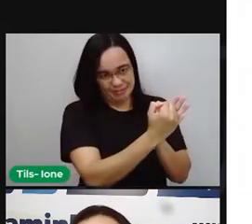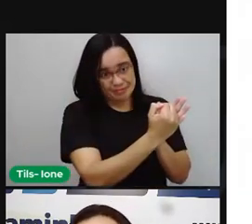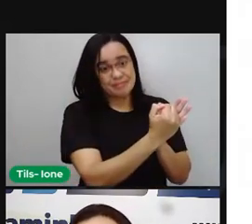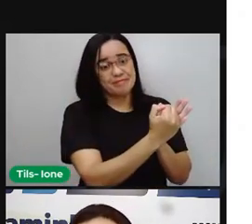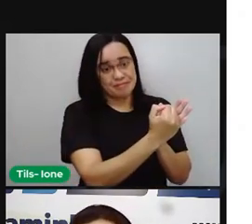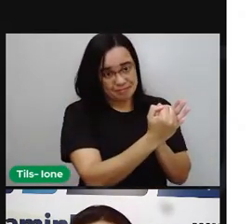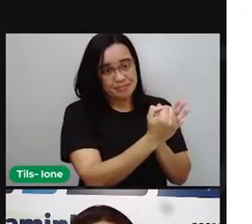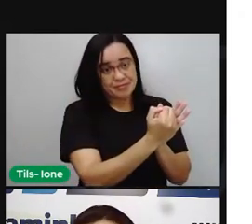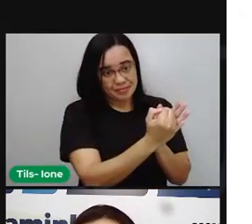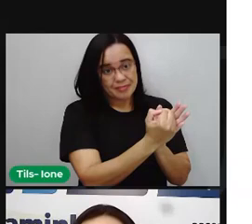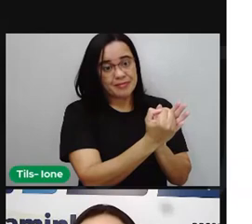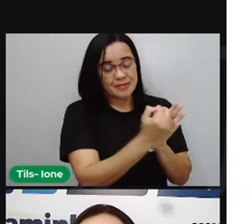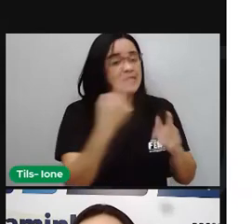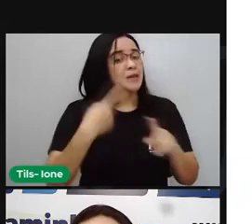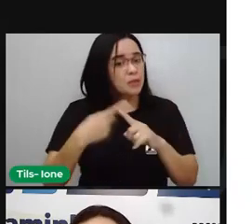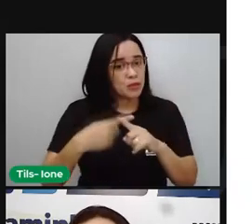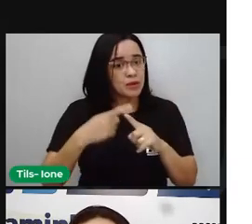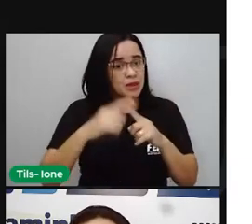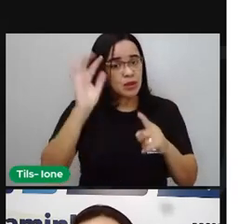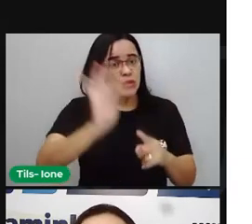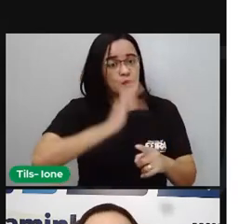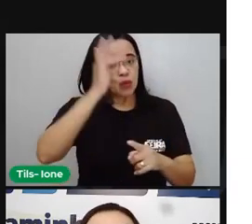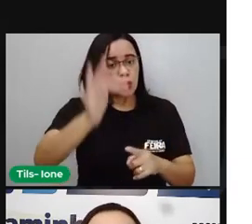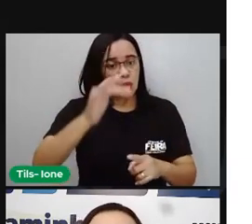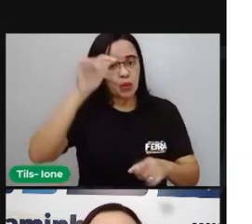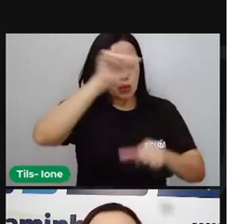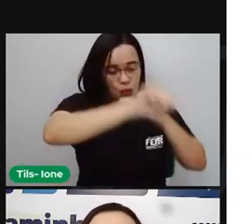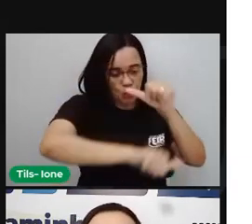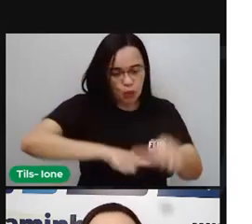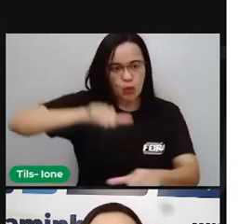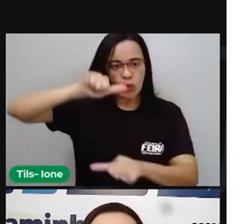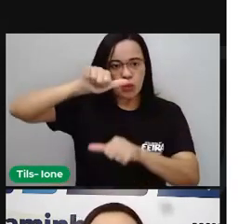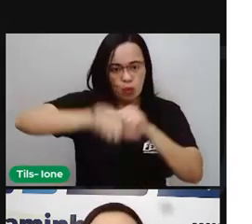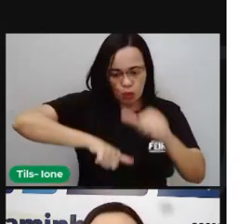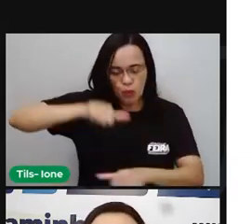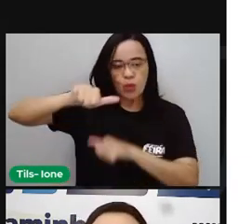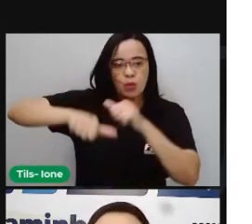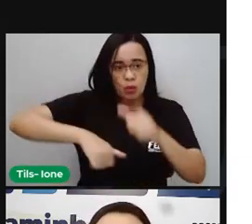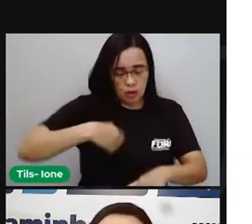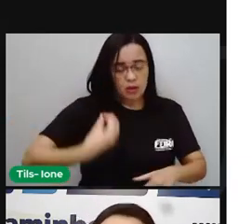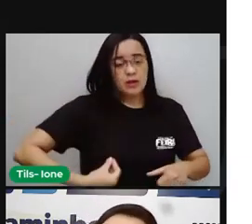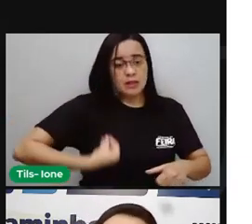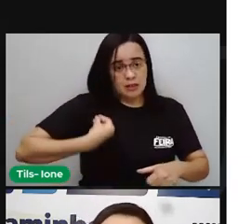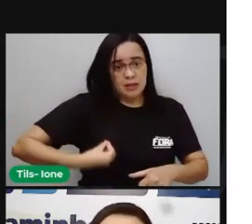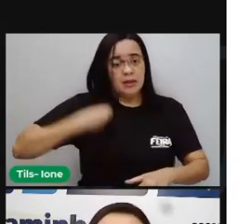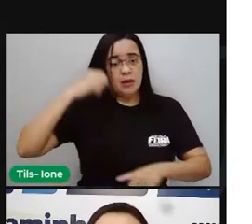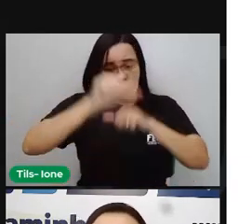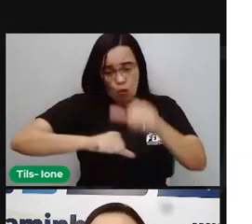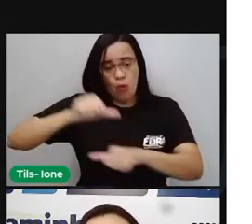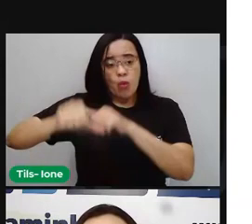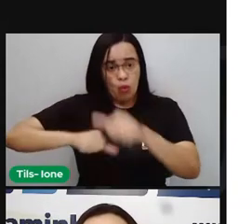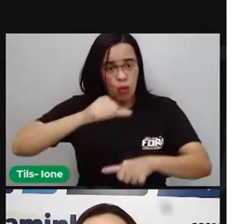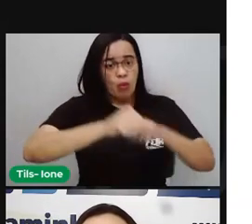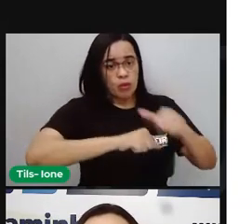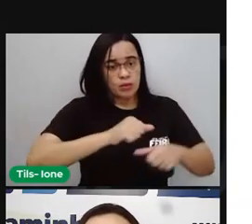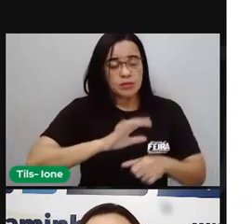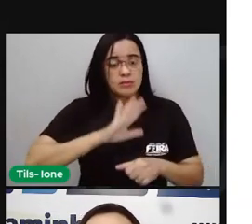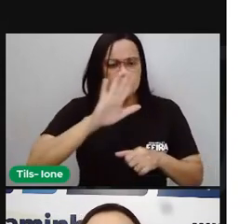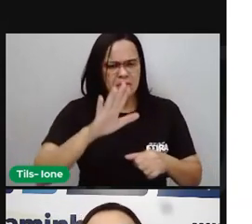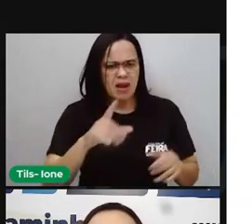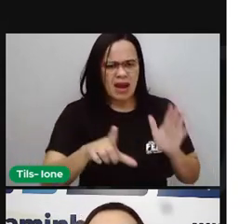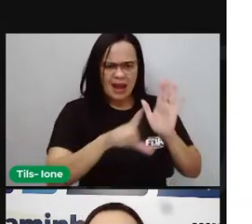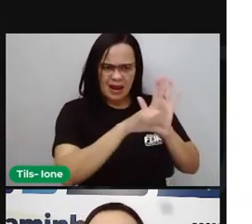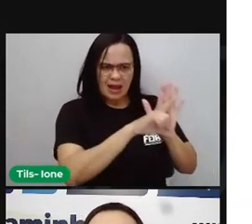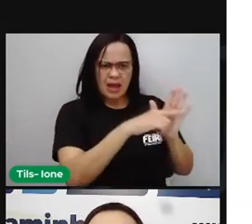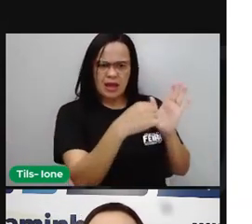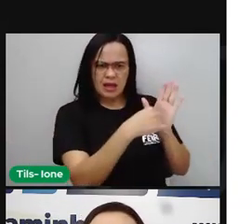porque o mundo vai mudando, a realidade vai mudando. Então, aí, mas é um passo muito grande a existência desse Estatuto,